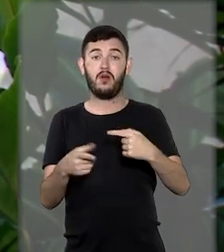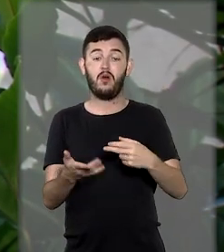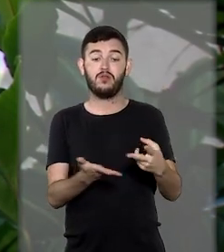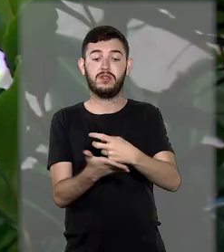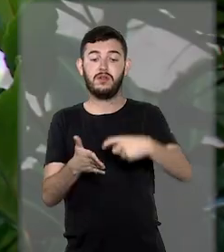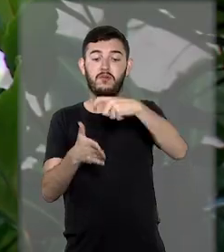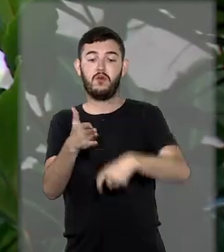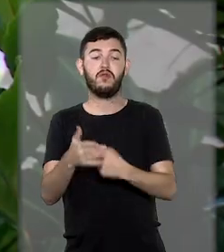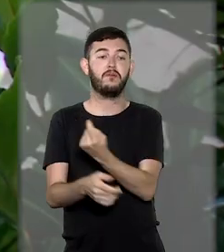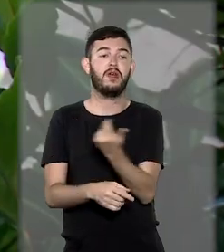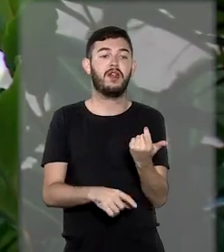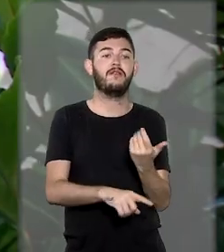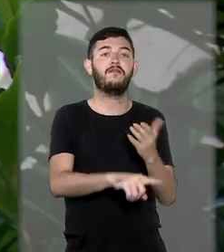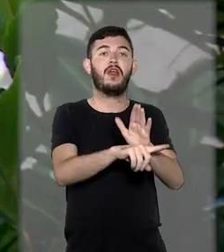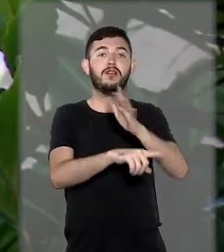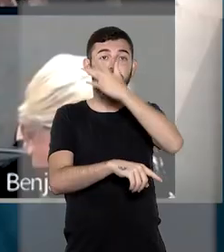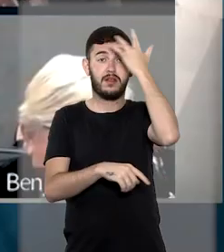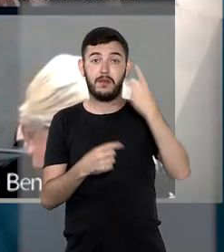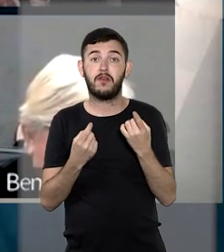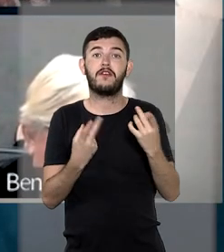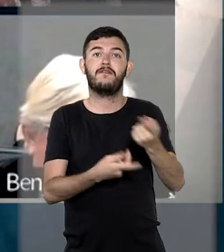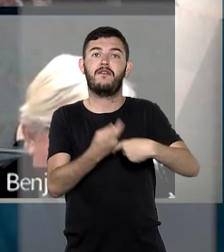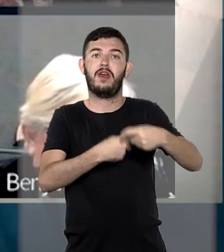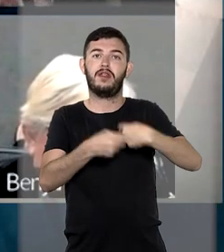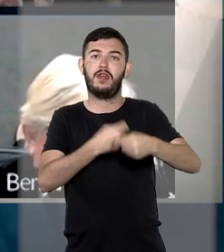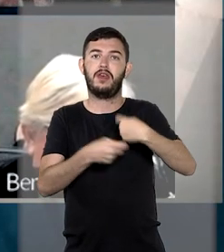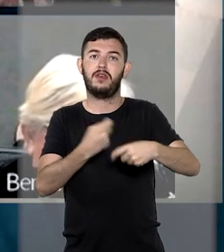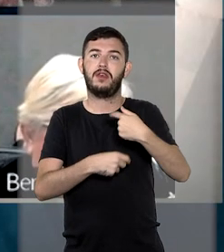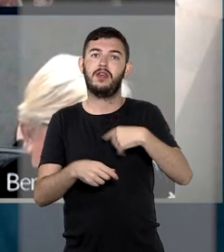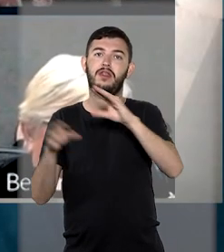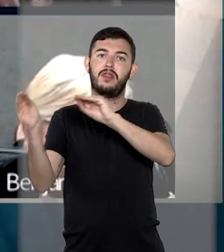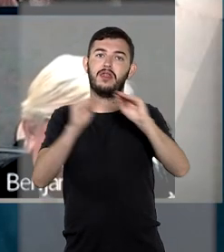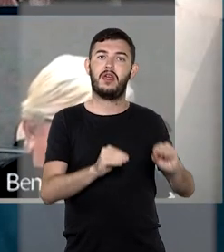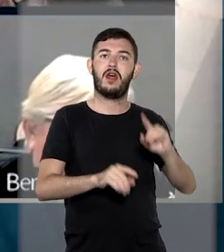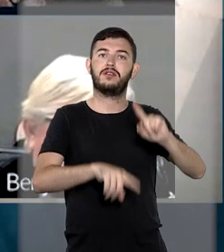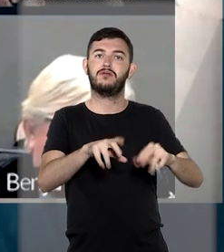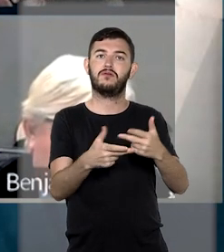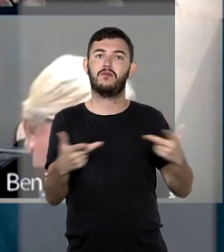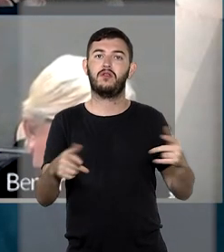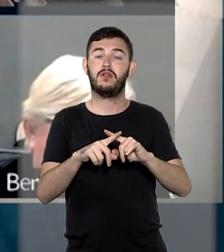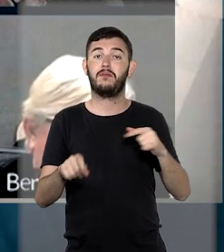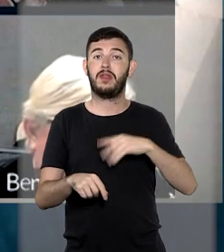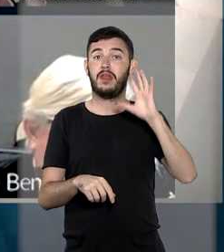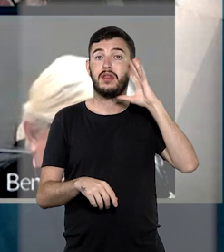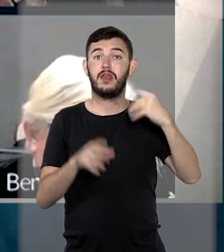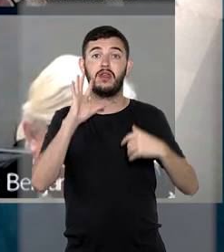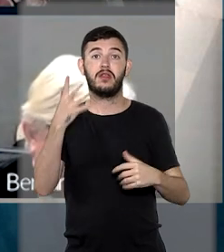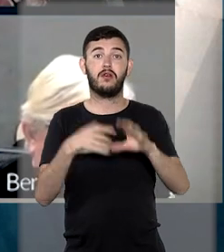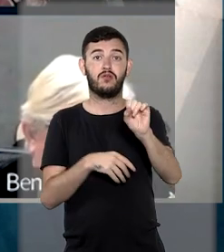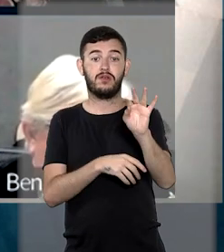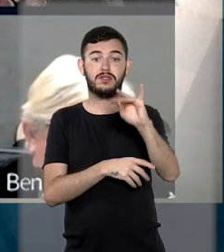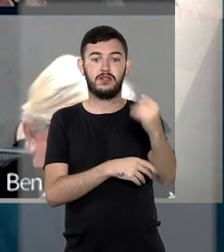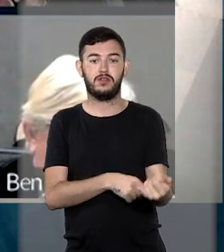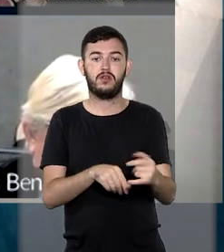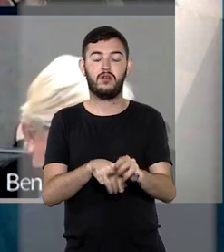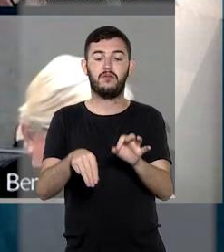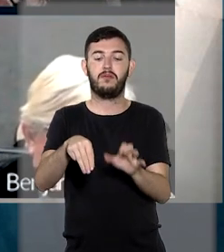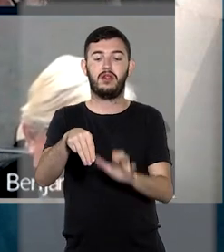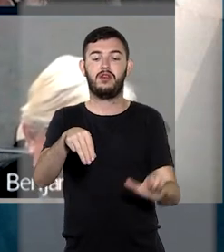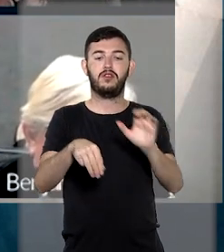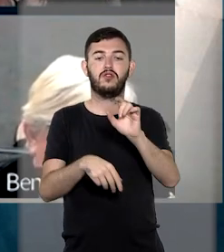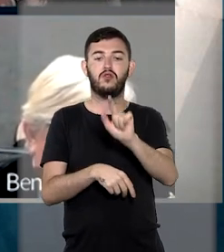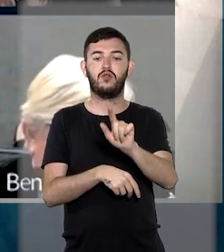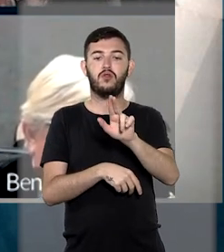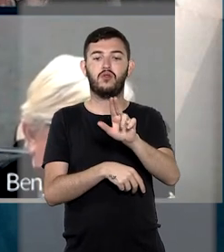beneficiaria apenas os importadores. Ao dar provimento ao recurso da Fazenda e reverter a decisão no STJ, o relator,